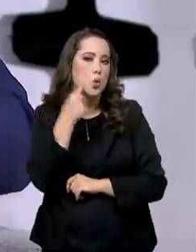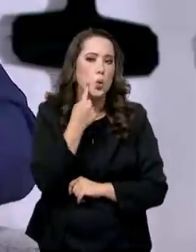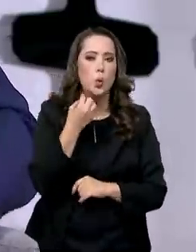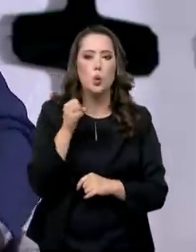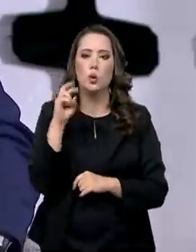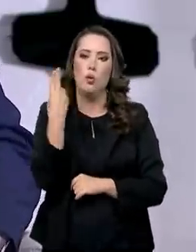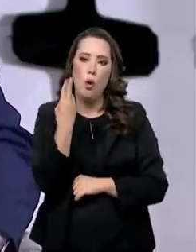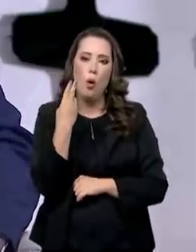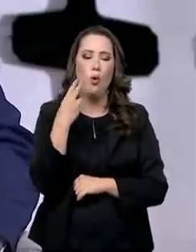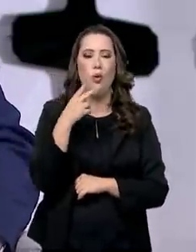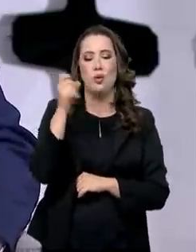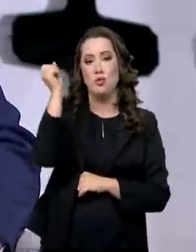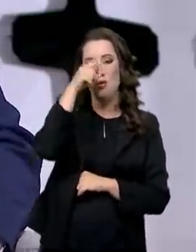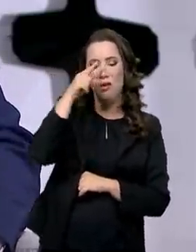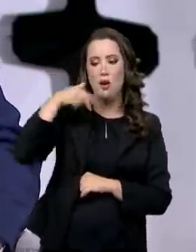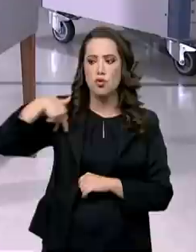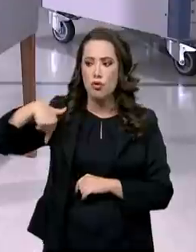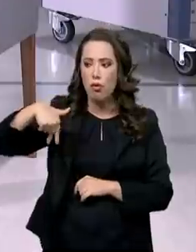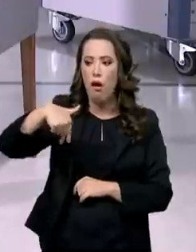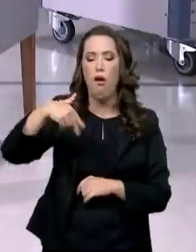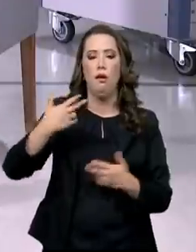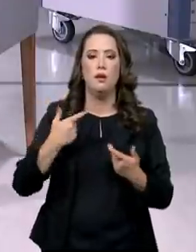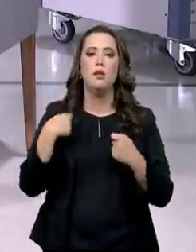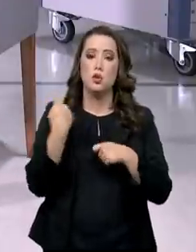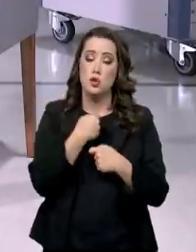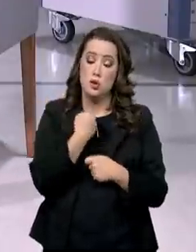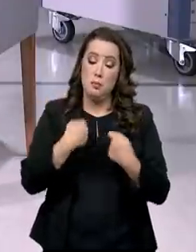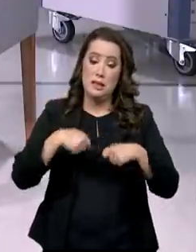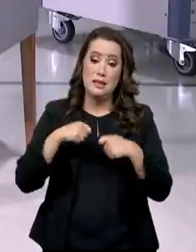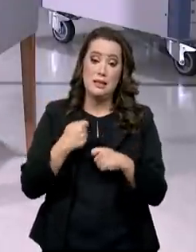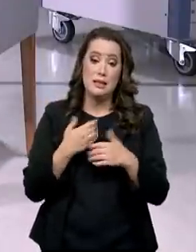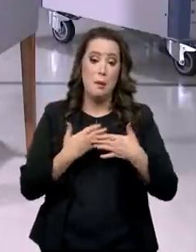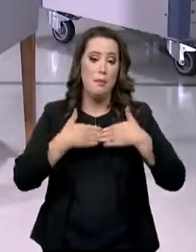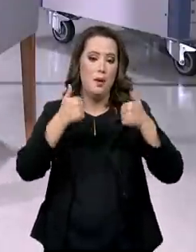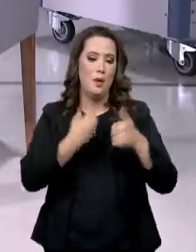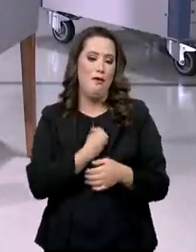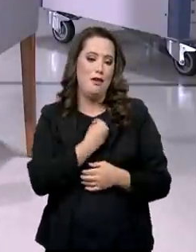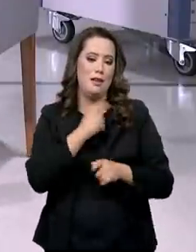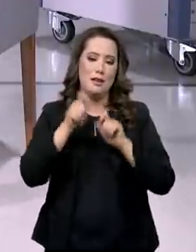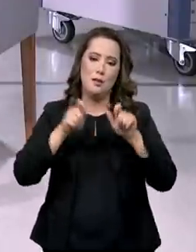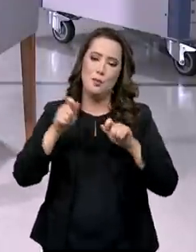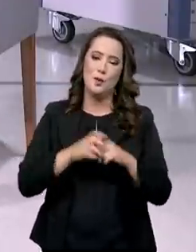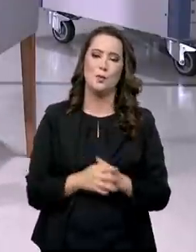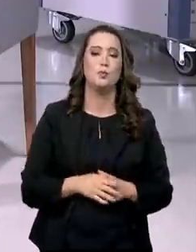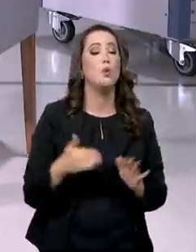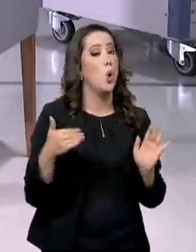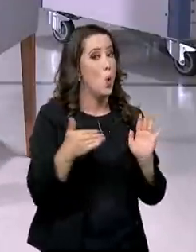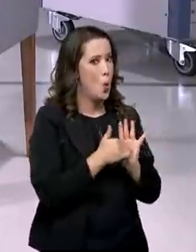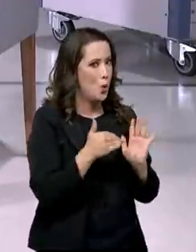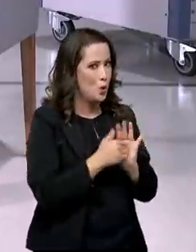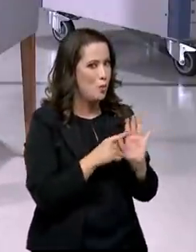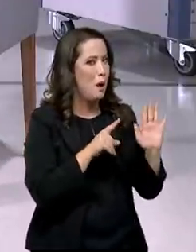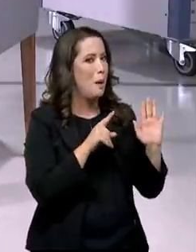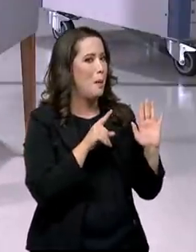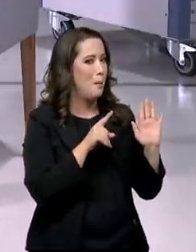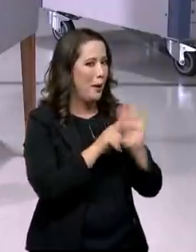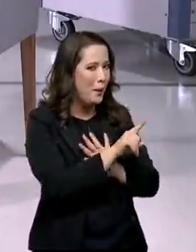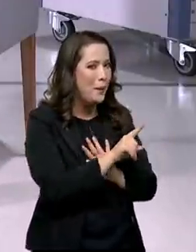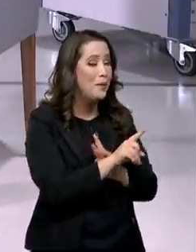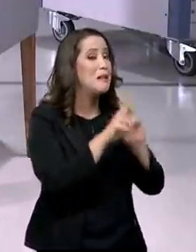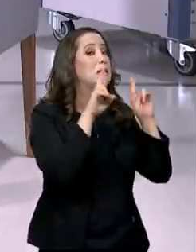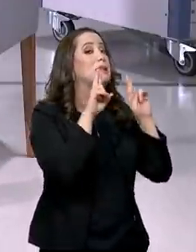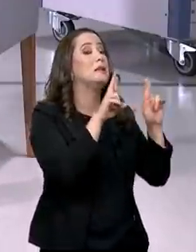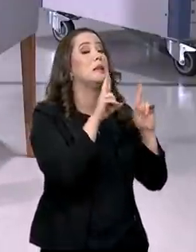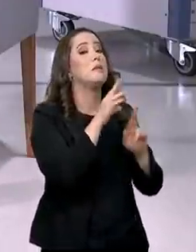precisa melhorar a qualidade de vida dessas pessoas. A última pergunta também é que a gente pode esperar para 2022, o Ministério de Ciência,